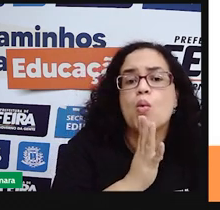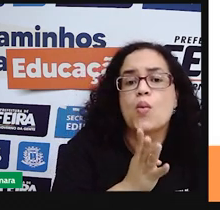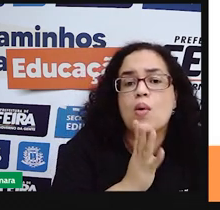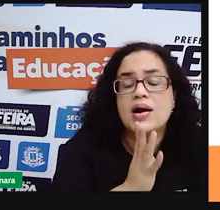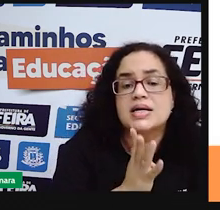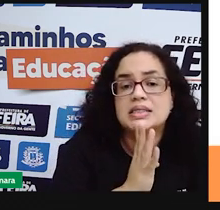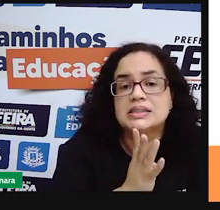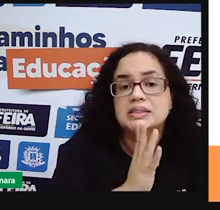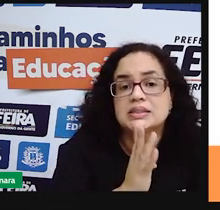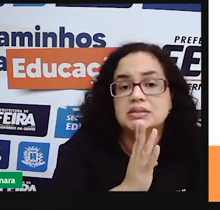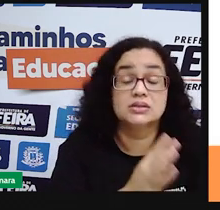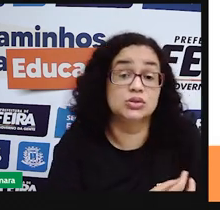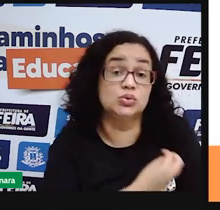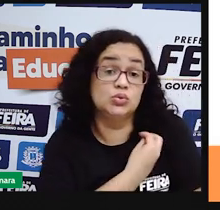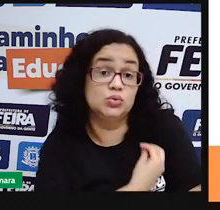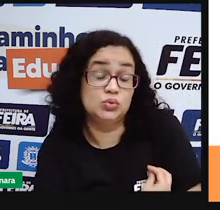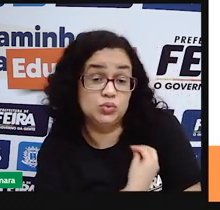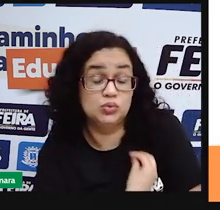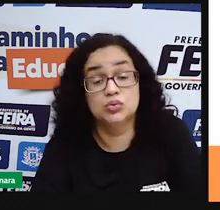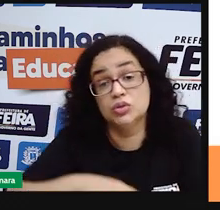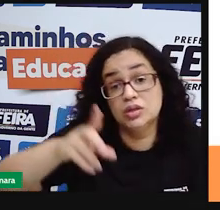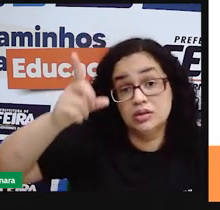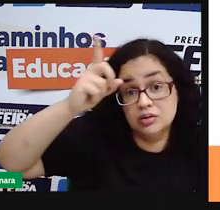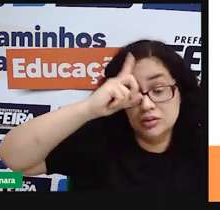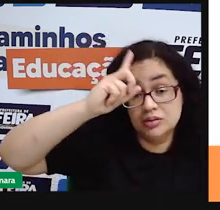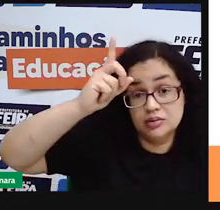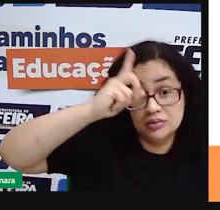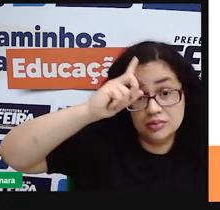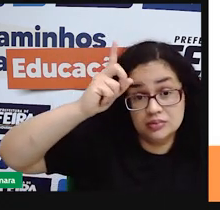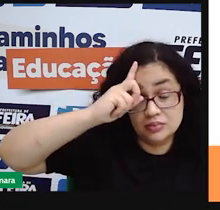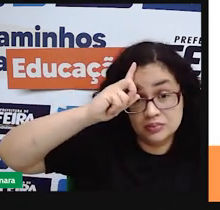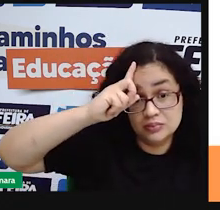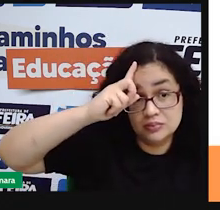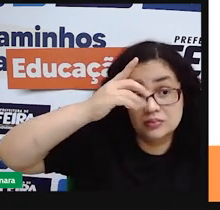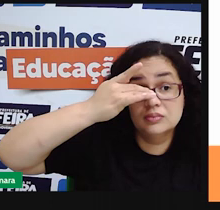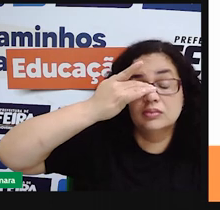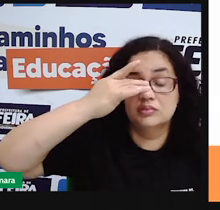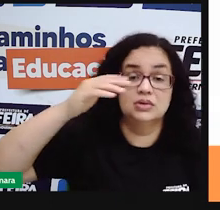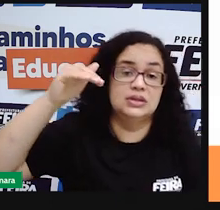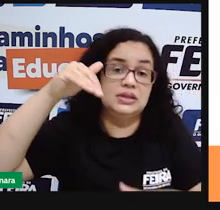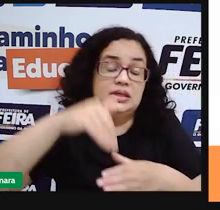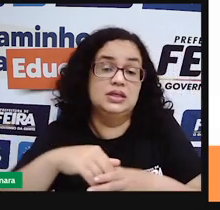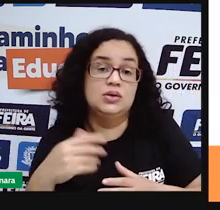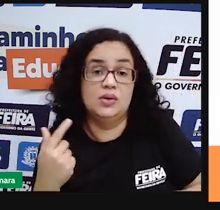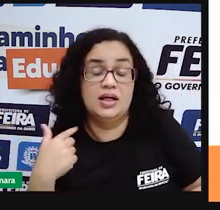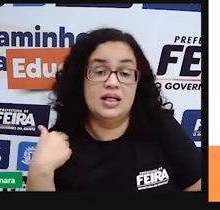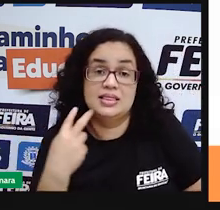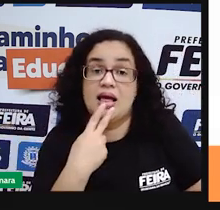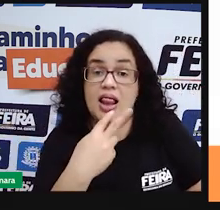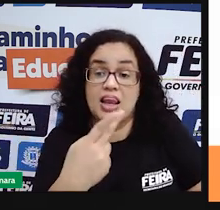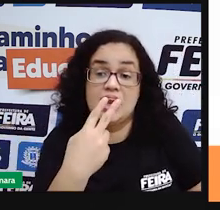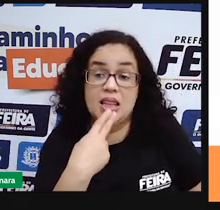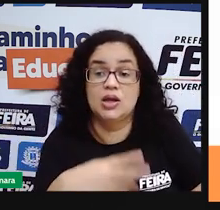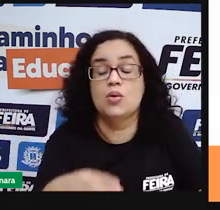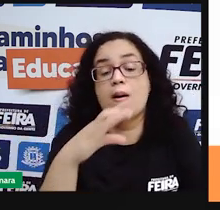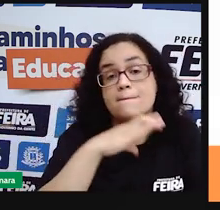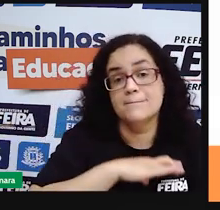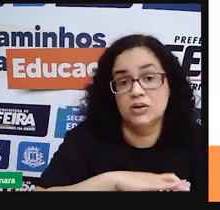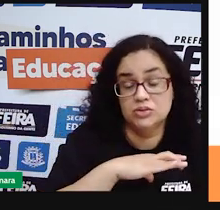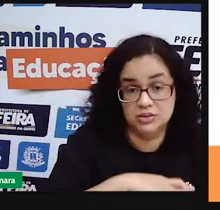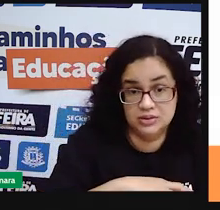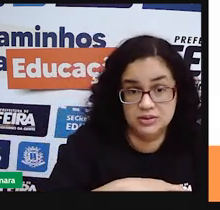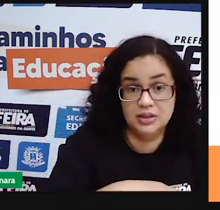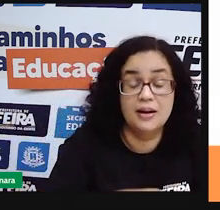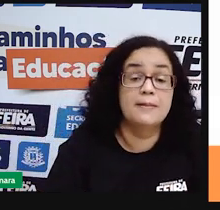que fazem parte aí do nosso dia a dia e que chegaram dentro da língua portuguesa que é além do que a gente fala mas aí